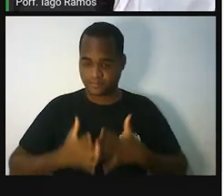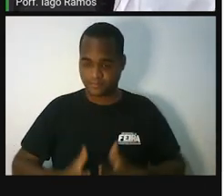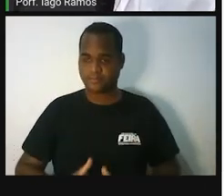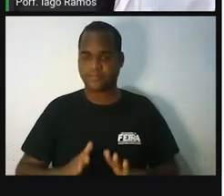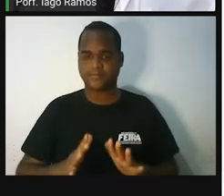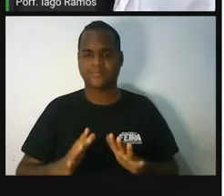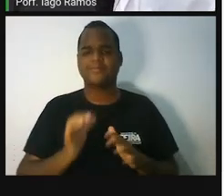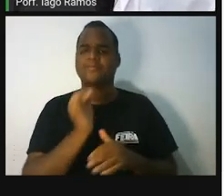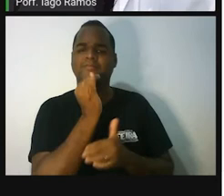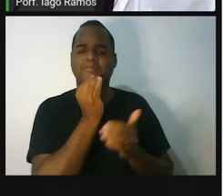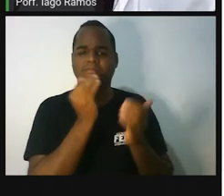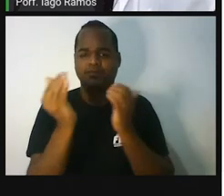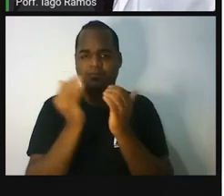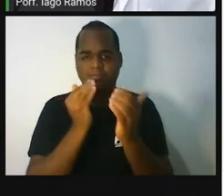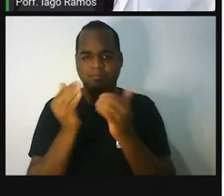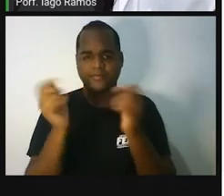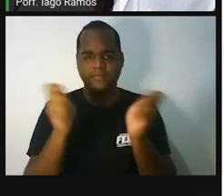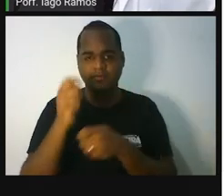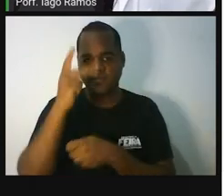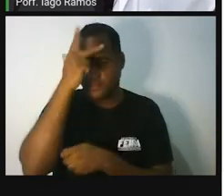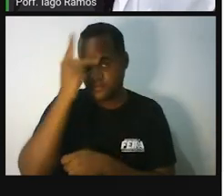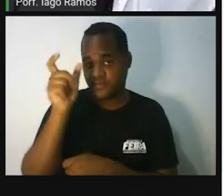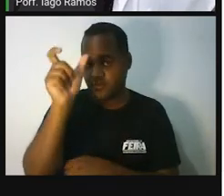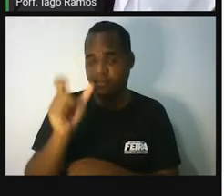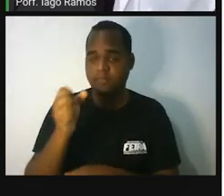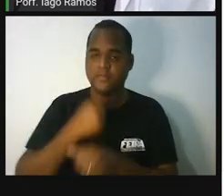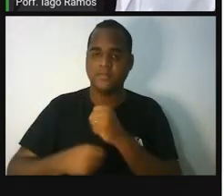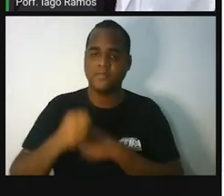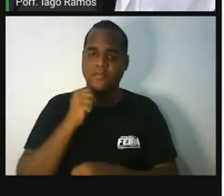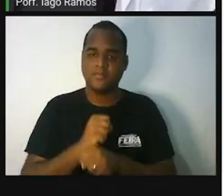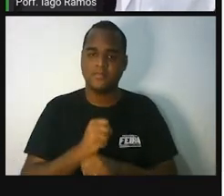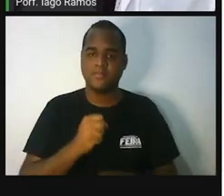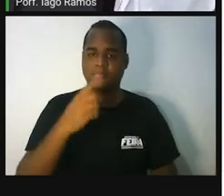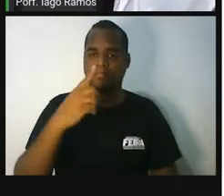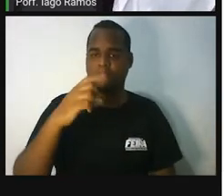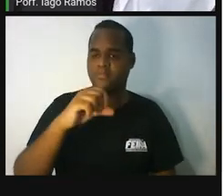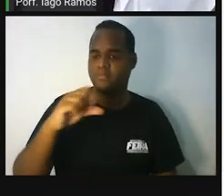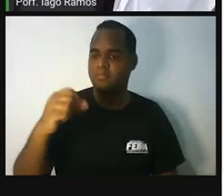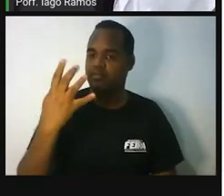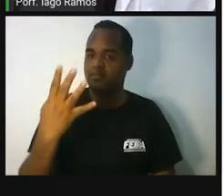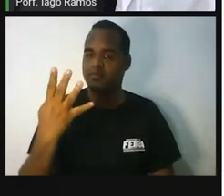Nesse exemplo aqui, eu estou colocando uma pessoa que nasceu no ano de 1993.